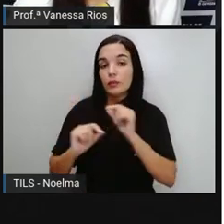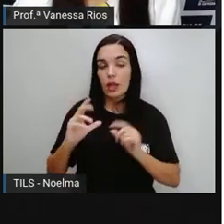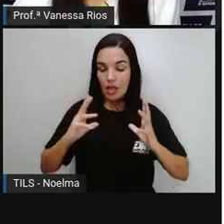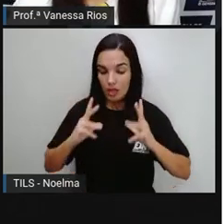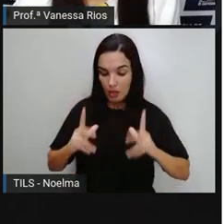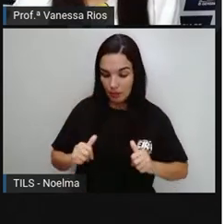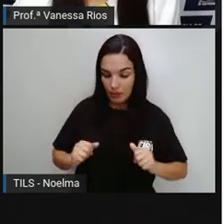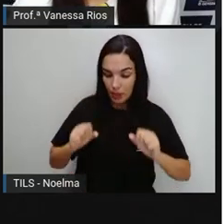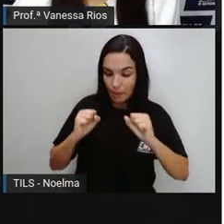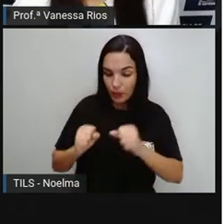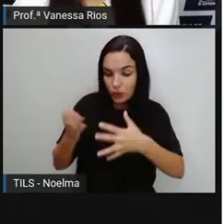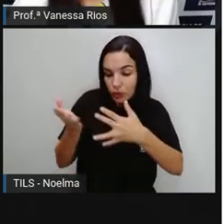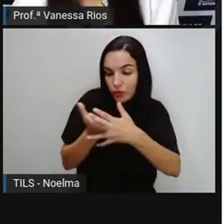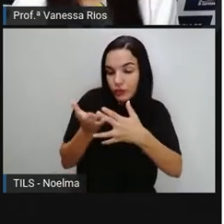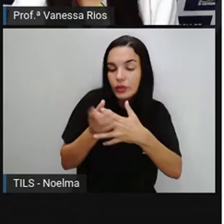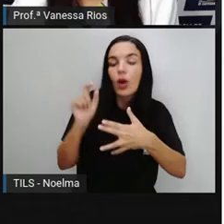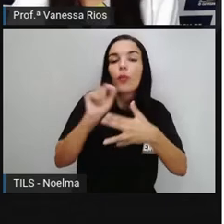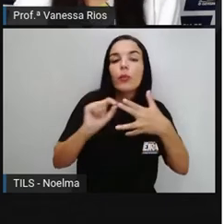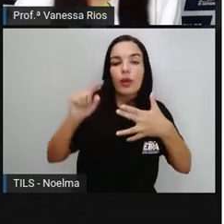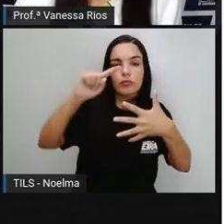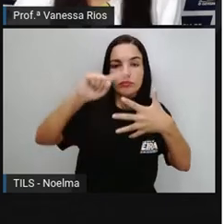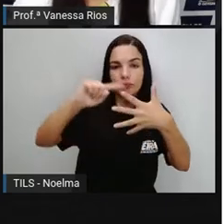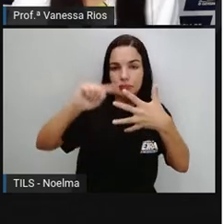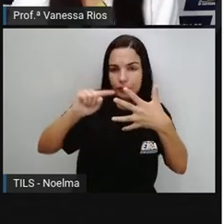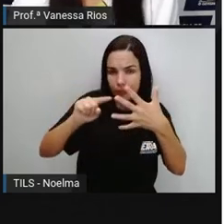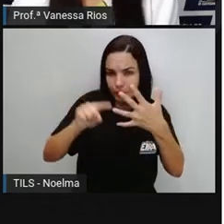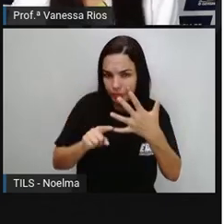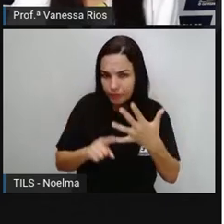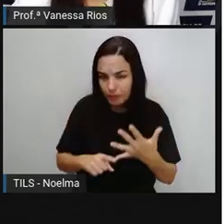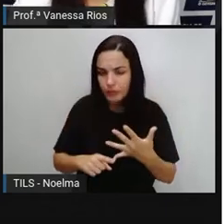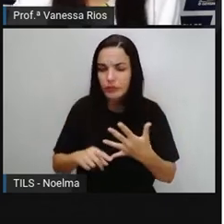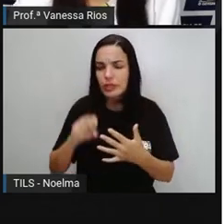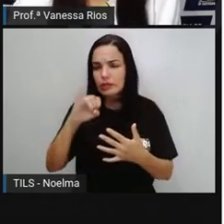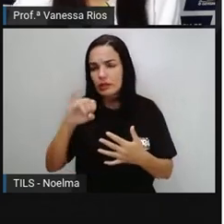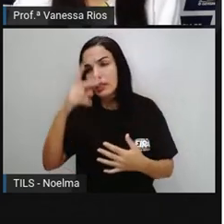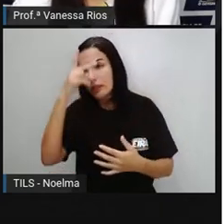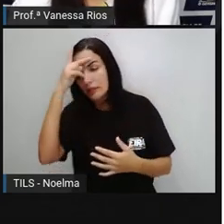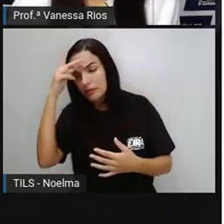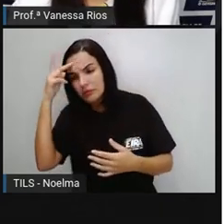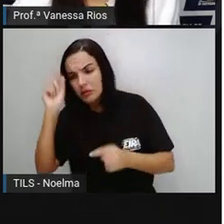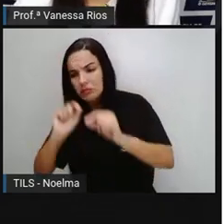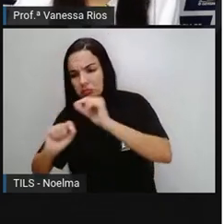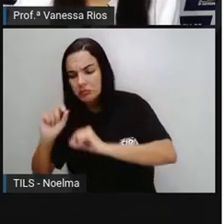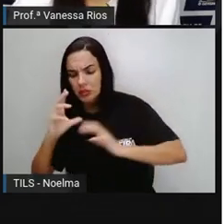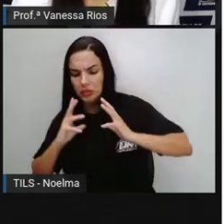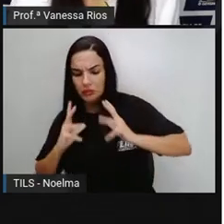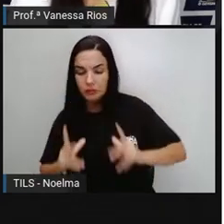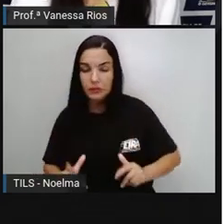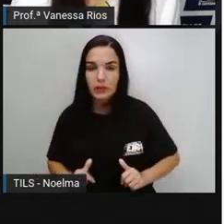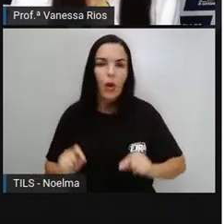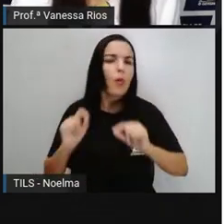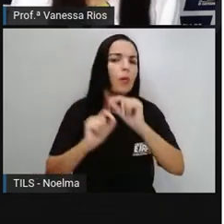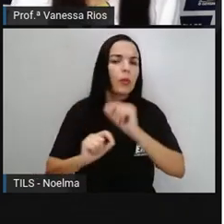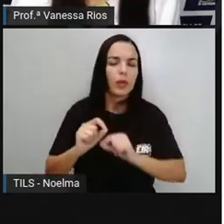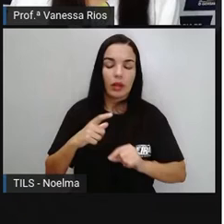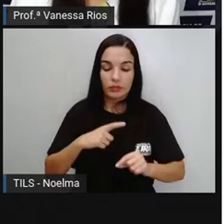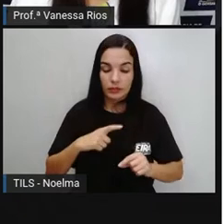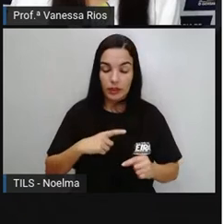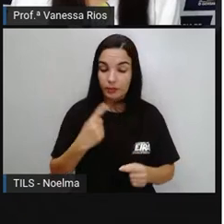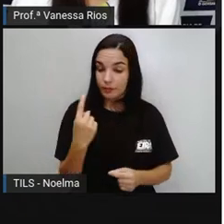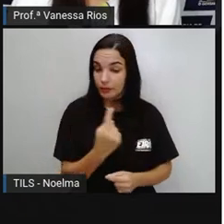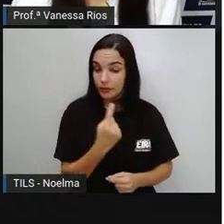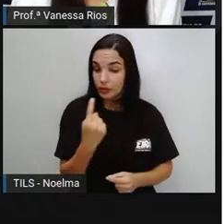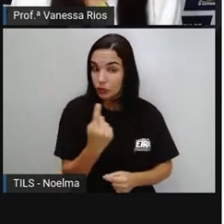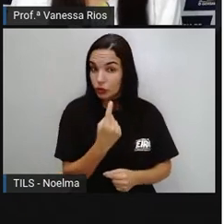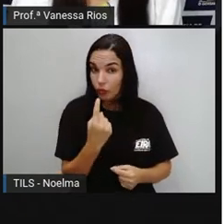Divididas Em ações Diferentes Dependendo de Quem realiza As atividades De higiene A higiene Pode ser